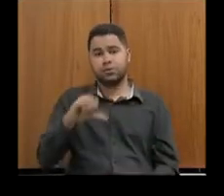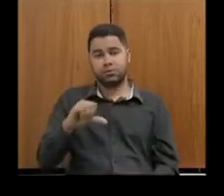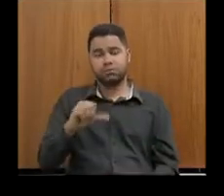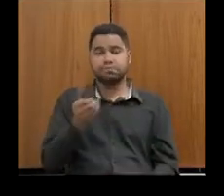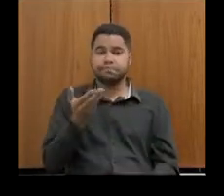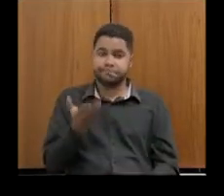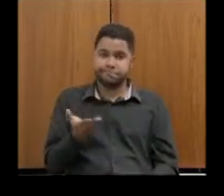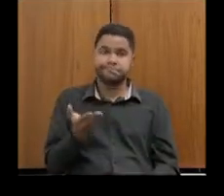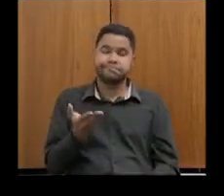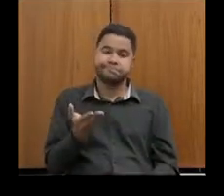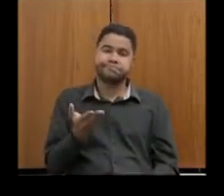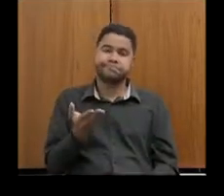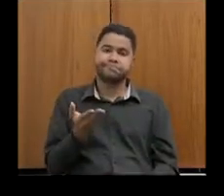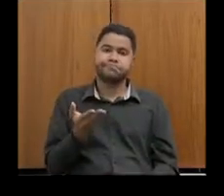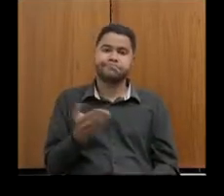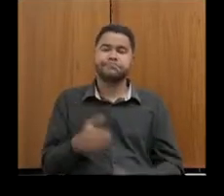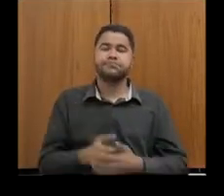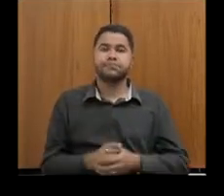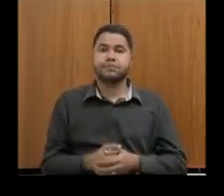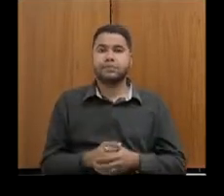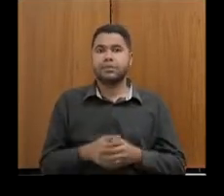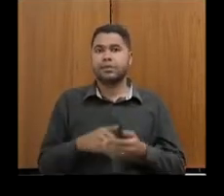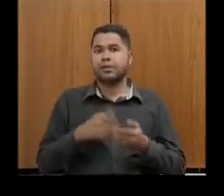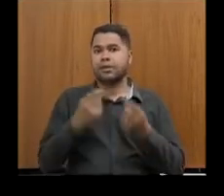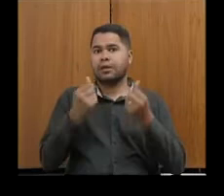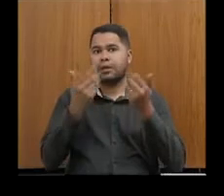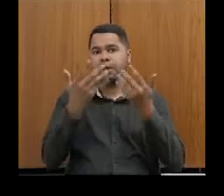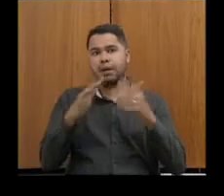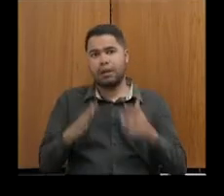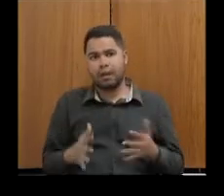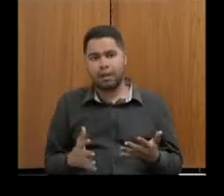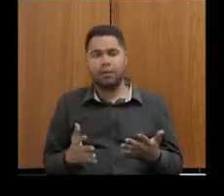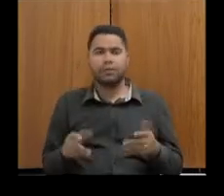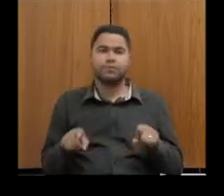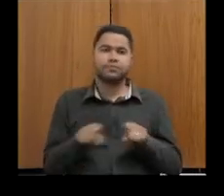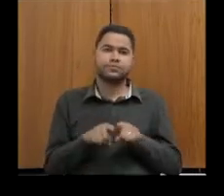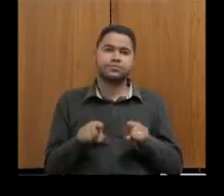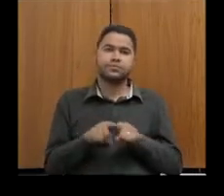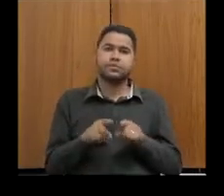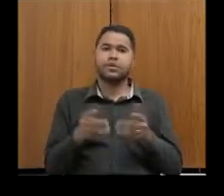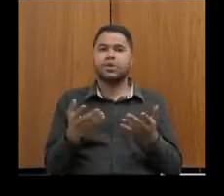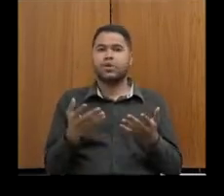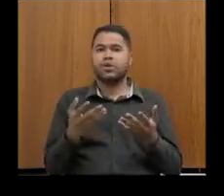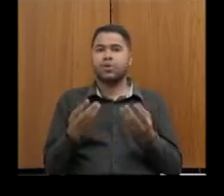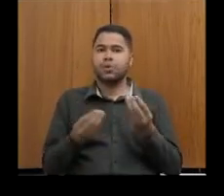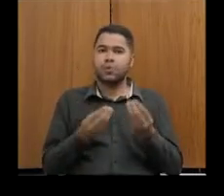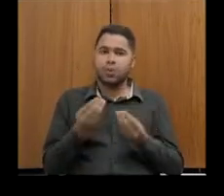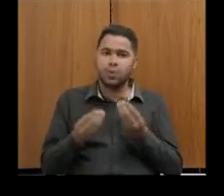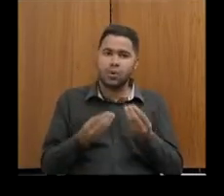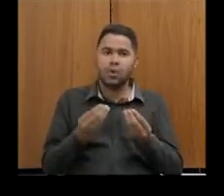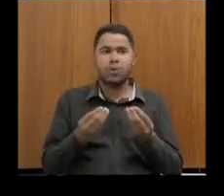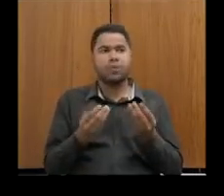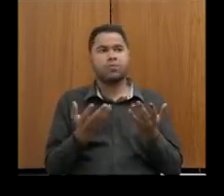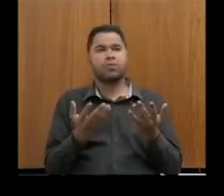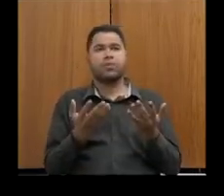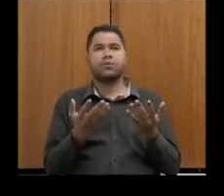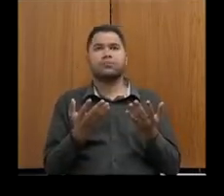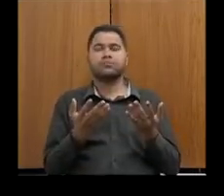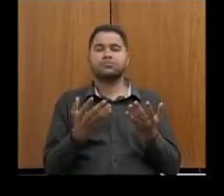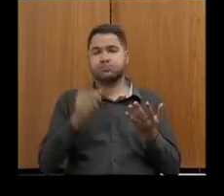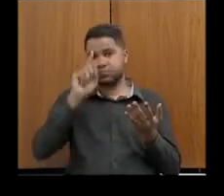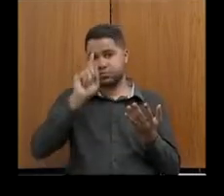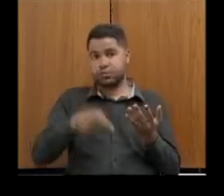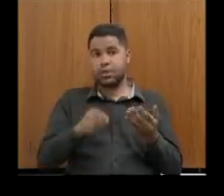E isso sem somar crise de Covid, sem somar paralisia de fechamento por ordem da